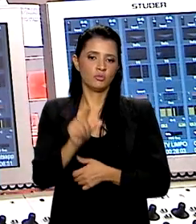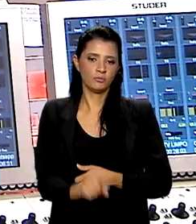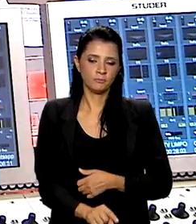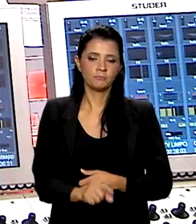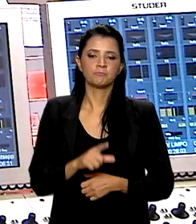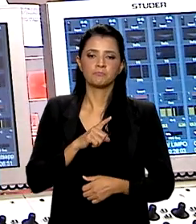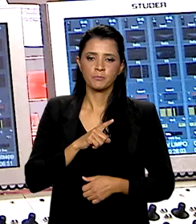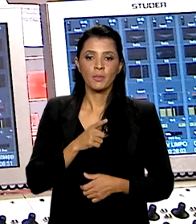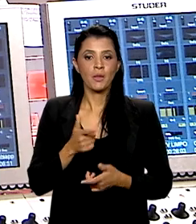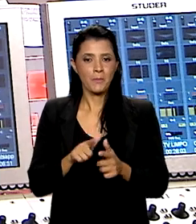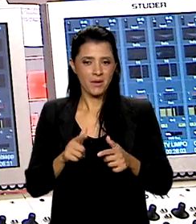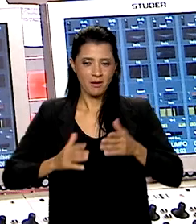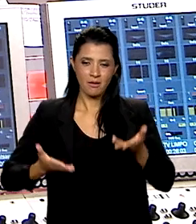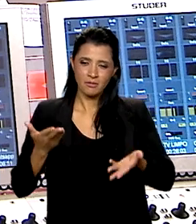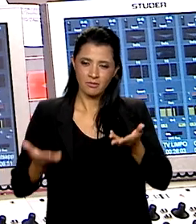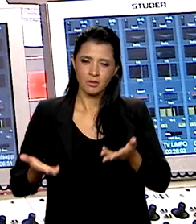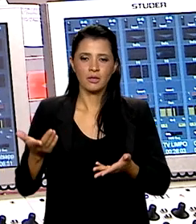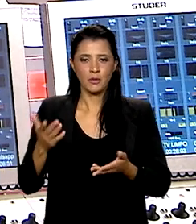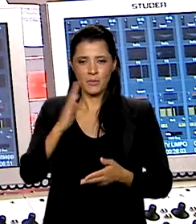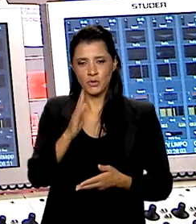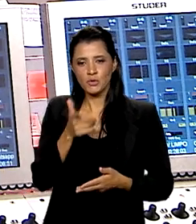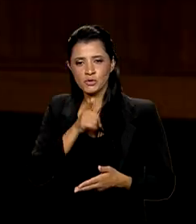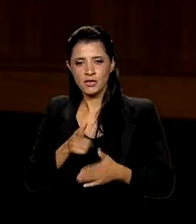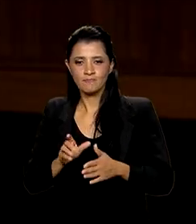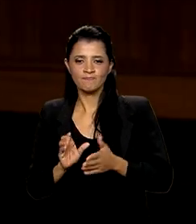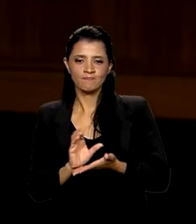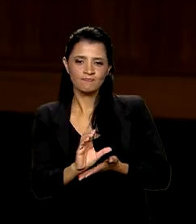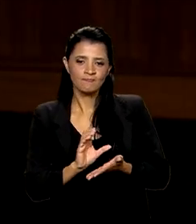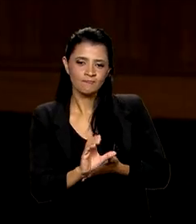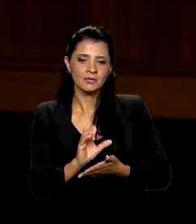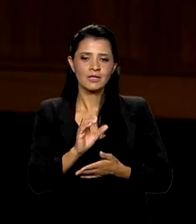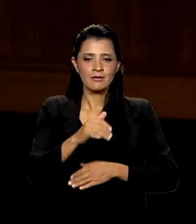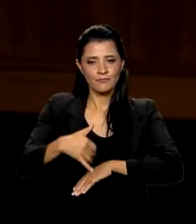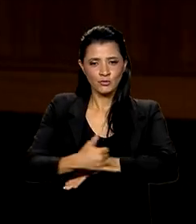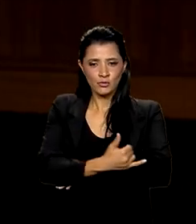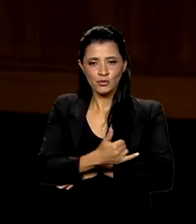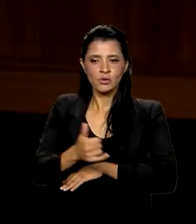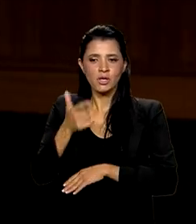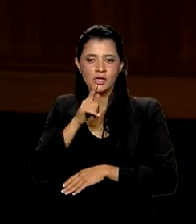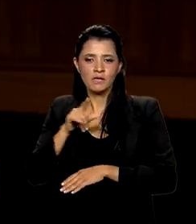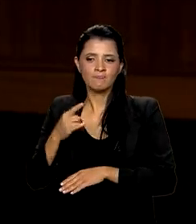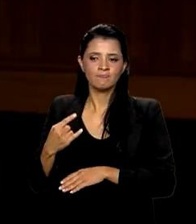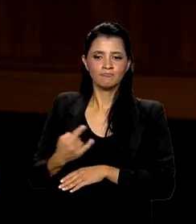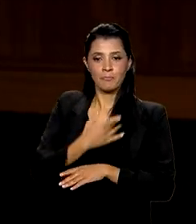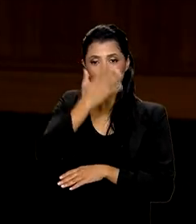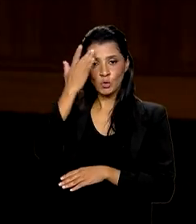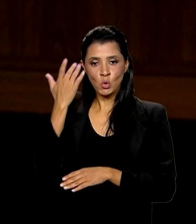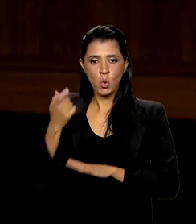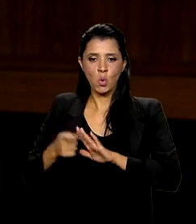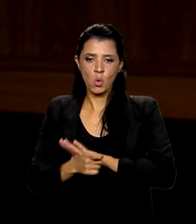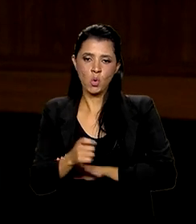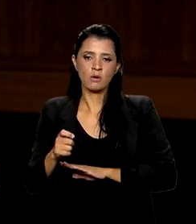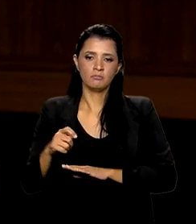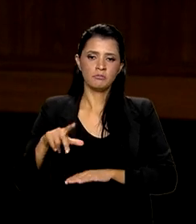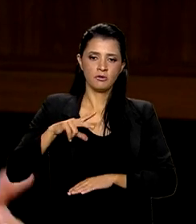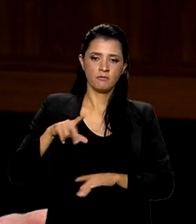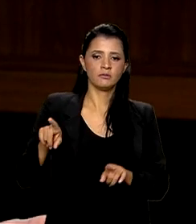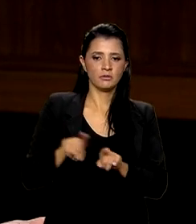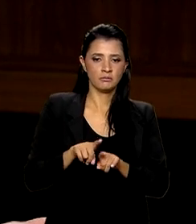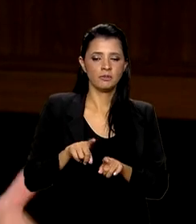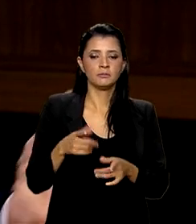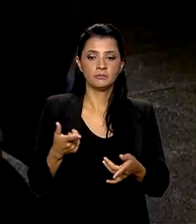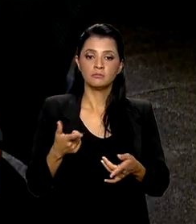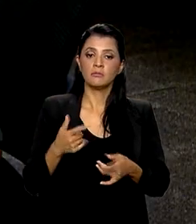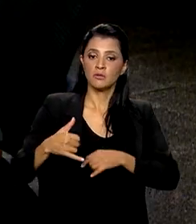país consegue ampliar os investimentos em infraestrutura e atrair novos parceiros privados. Infraestrutura só recebe